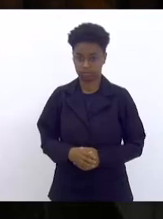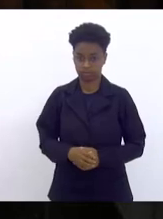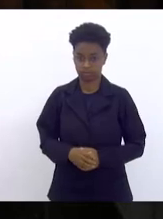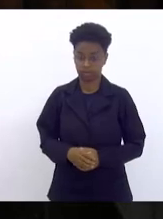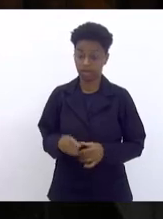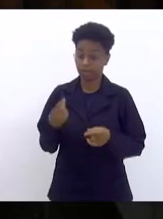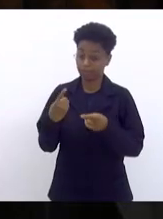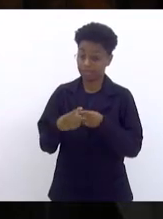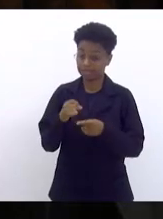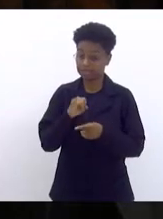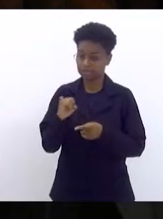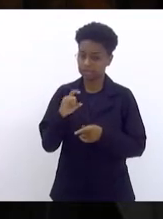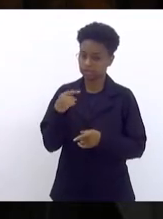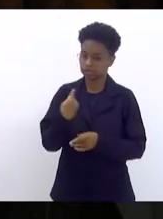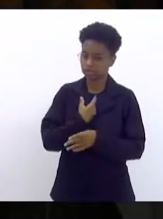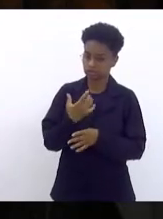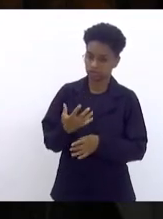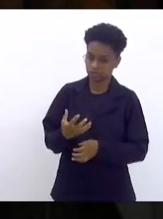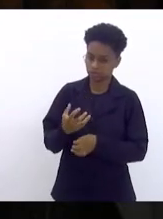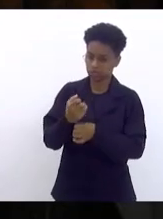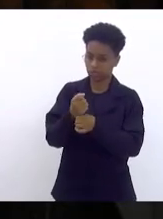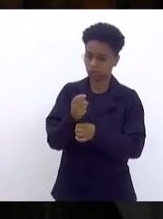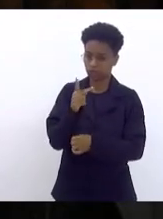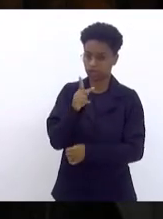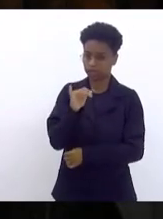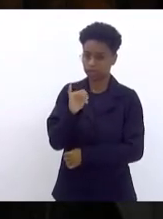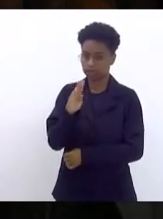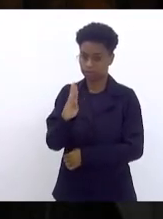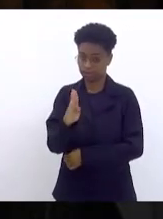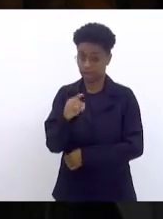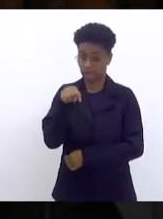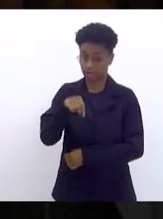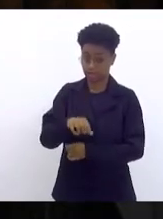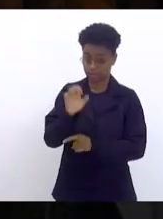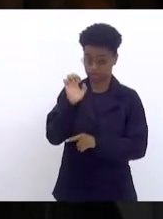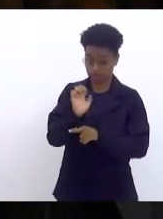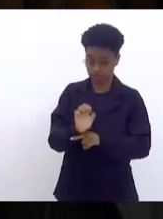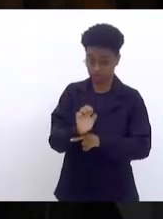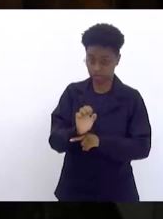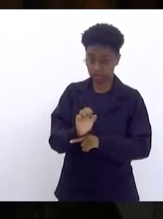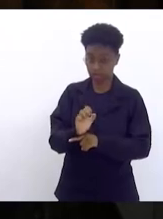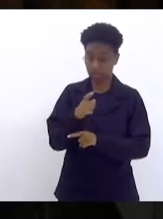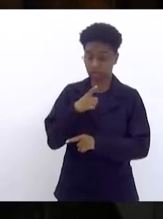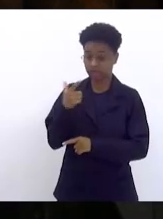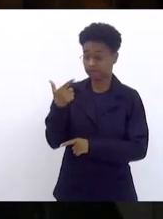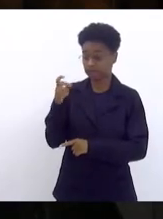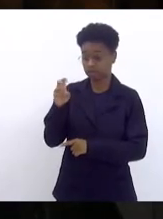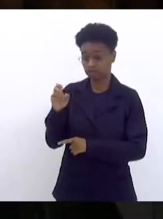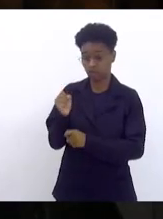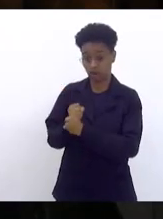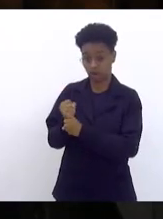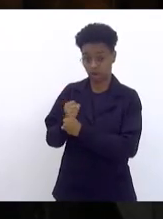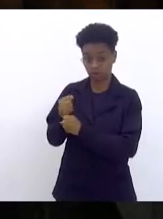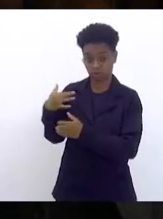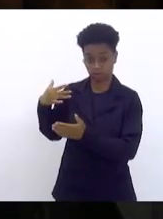se formos cotejar com o PIB do Estado, nos últimos 25 anos